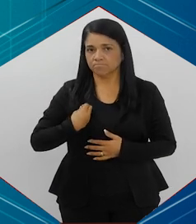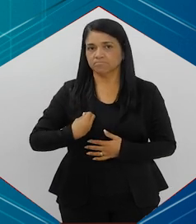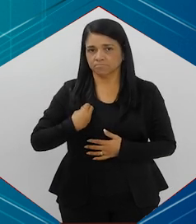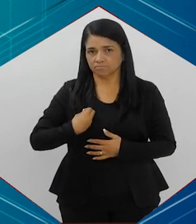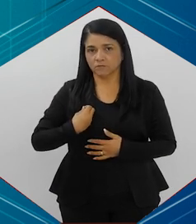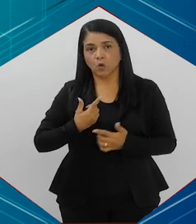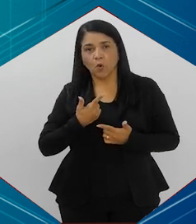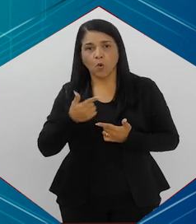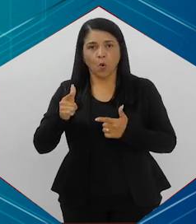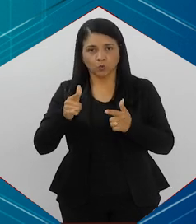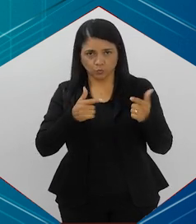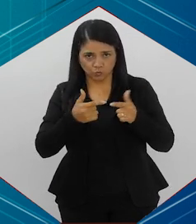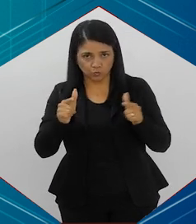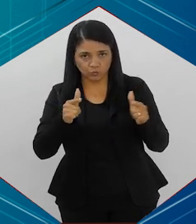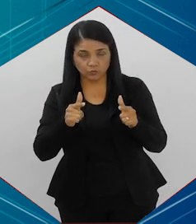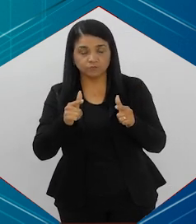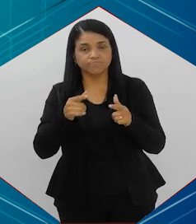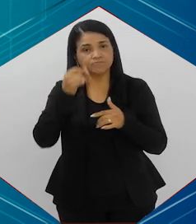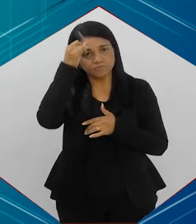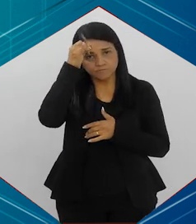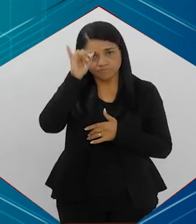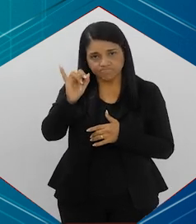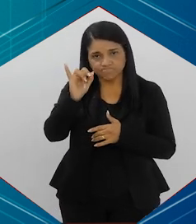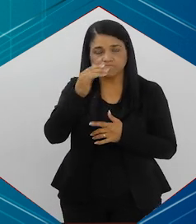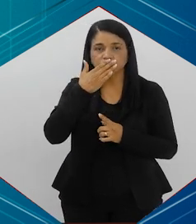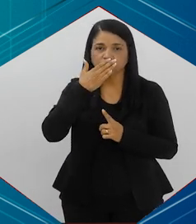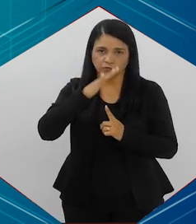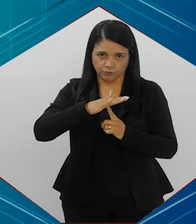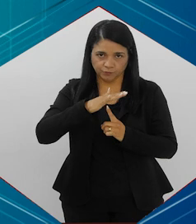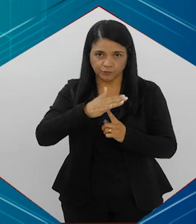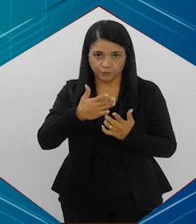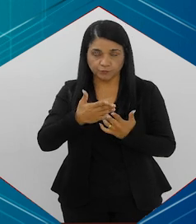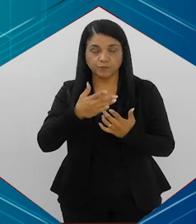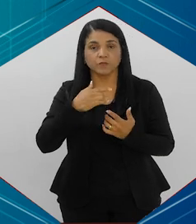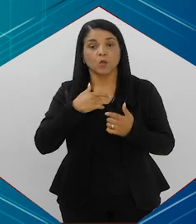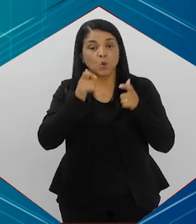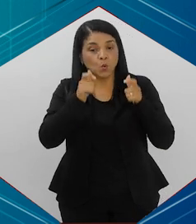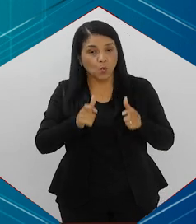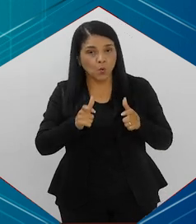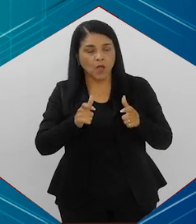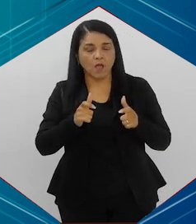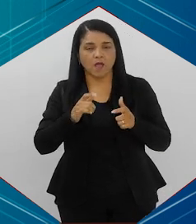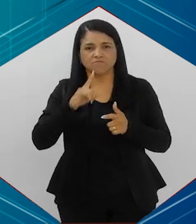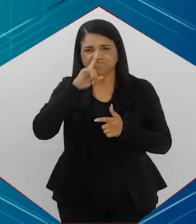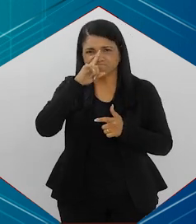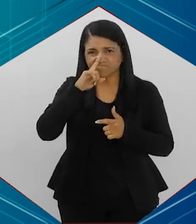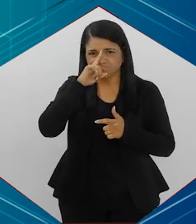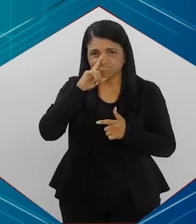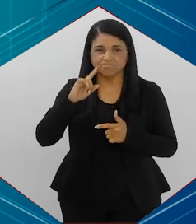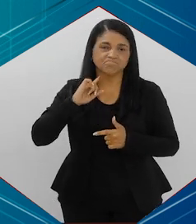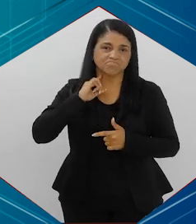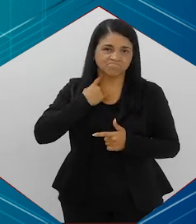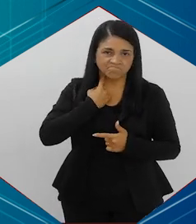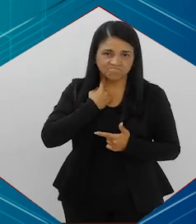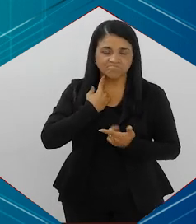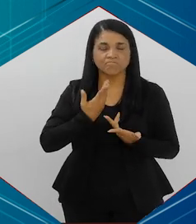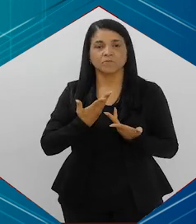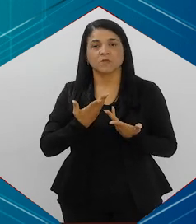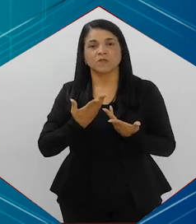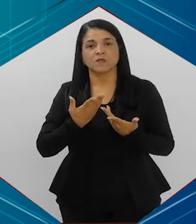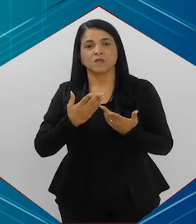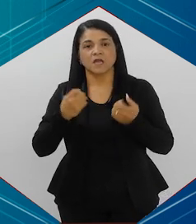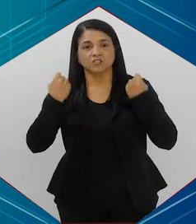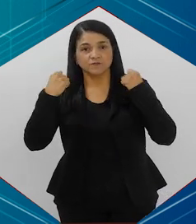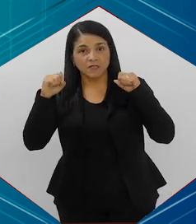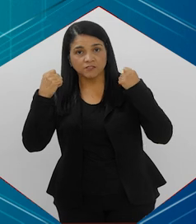meios da gente tentar prevenir. Evitar lugares muito poluídos, atividade